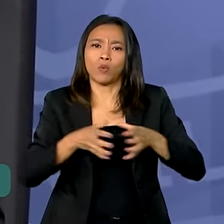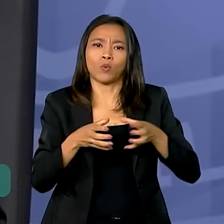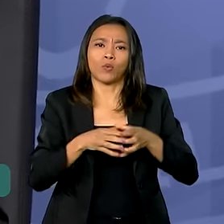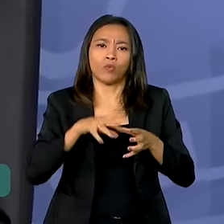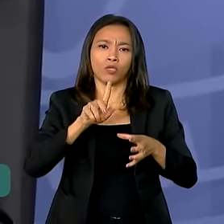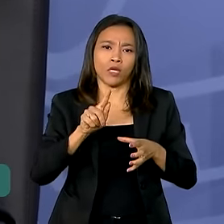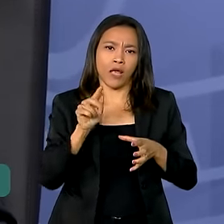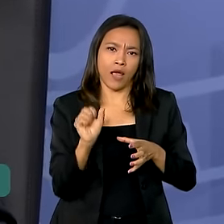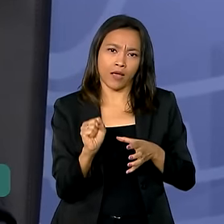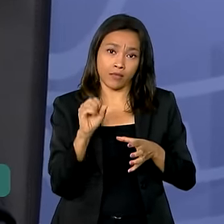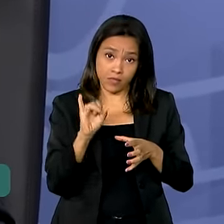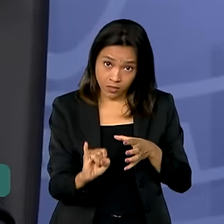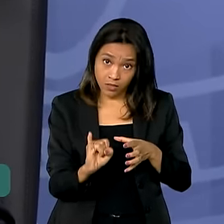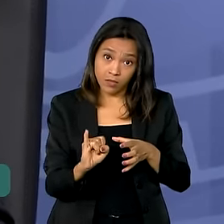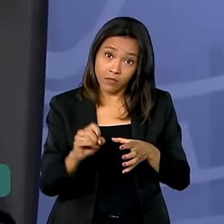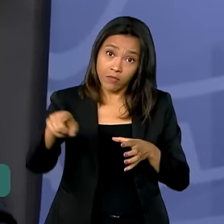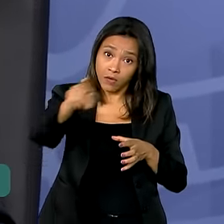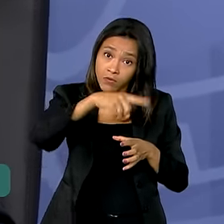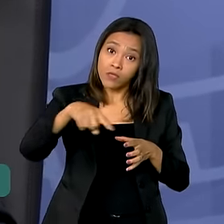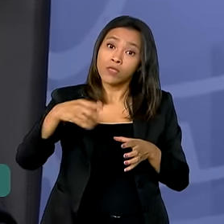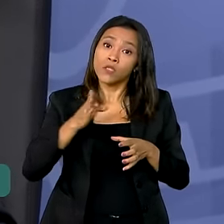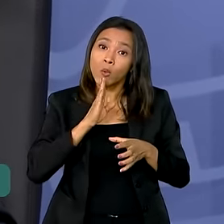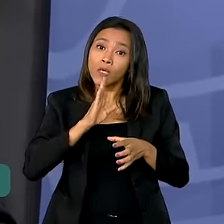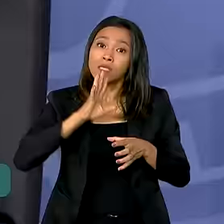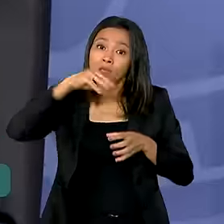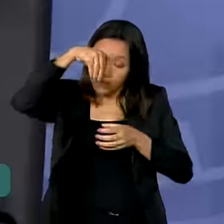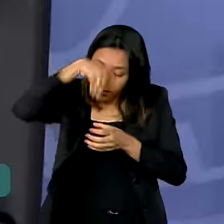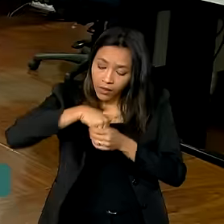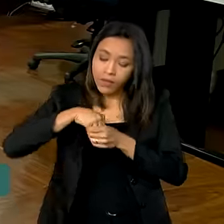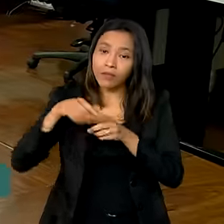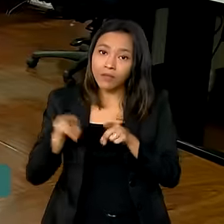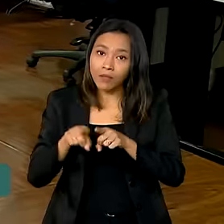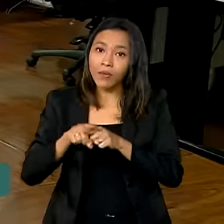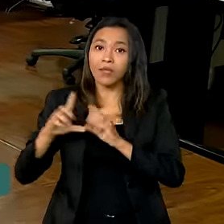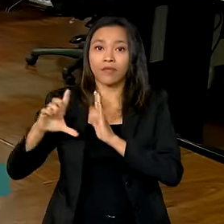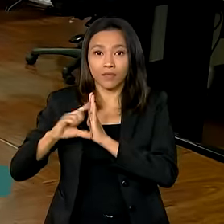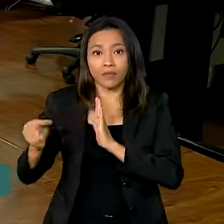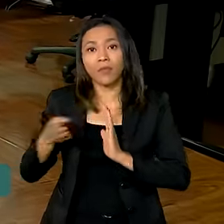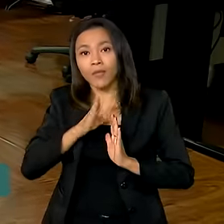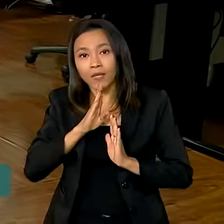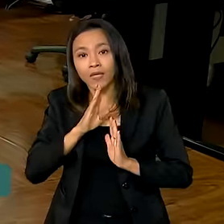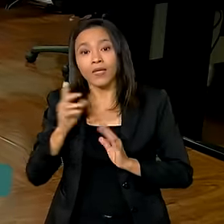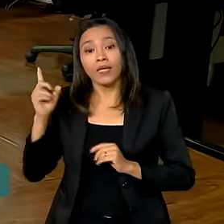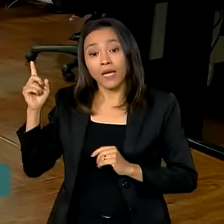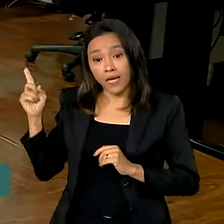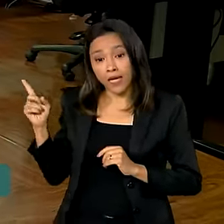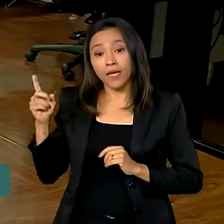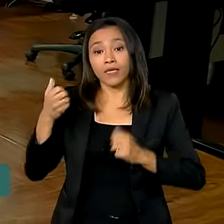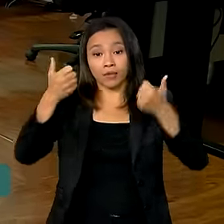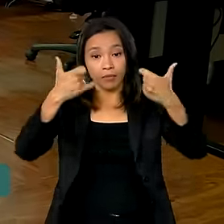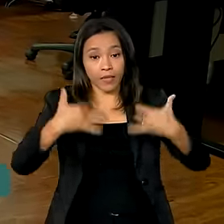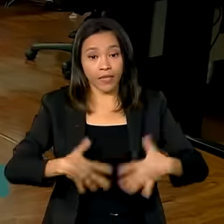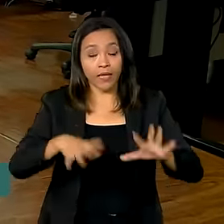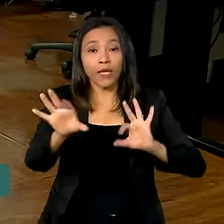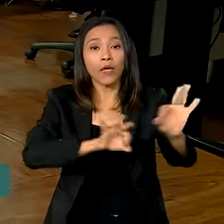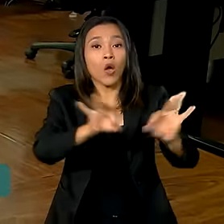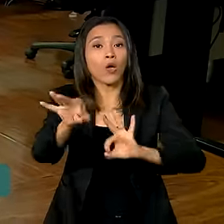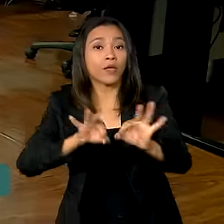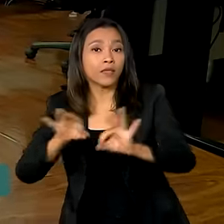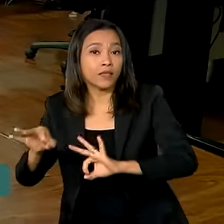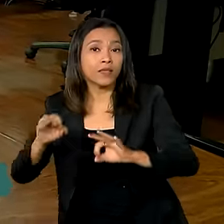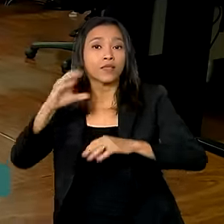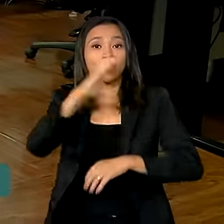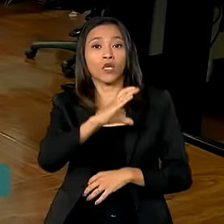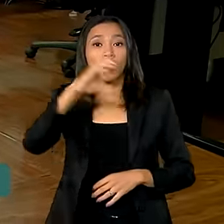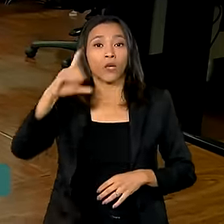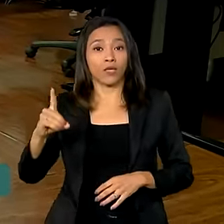apenas externamente, mas até mesmo dentro aqui da presidência da república. O setor também planeja e coordena atividades